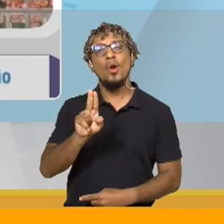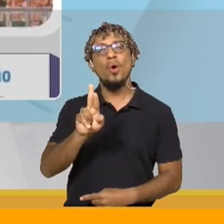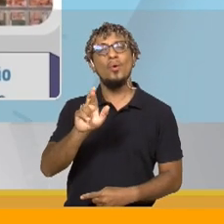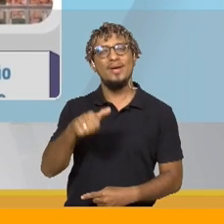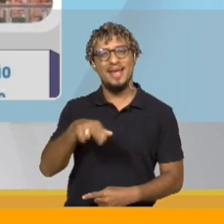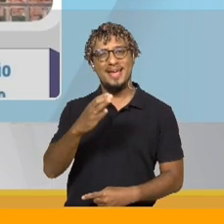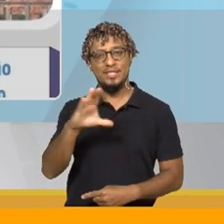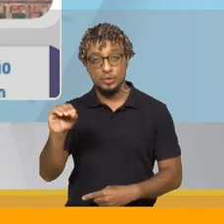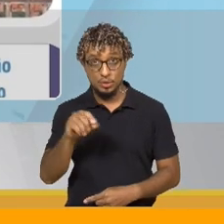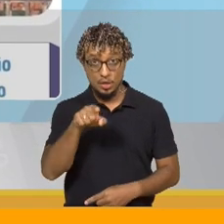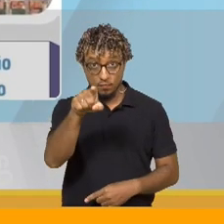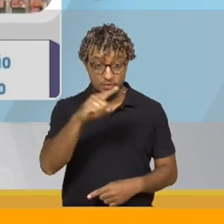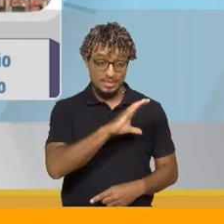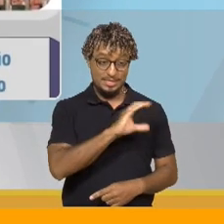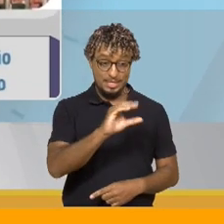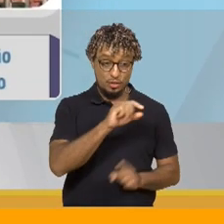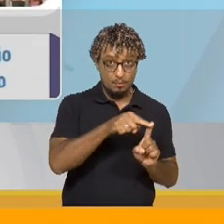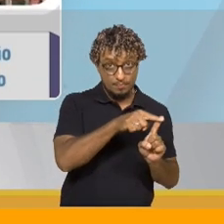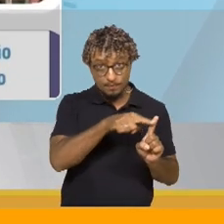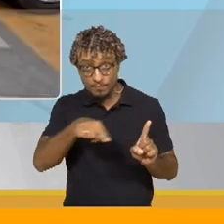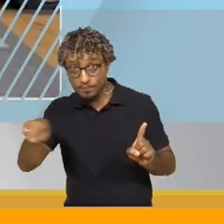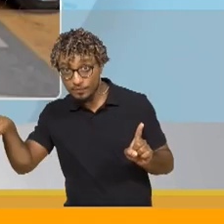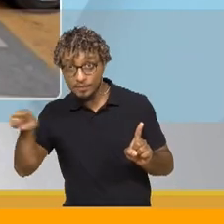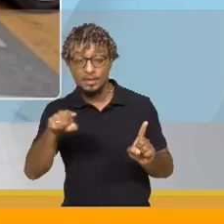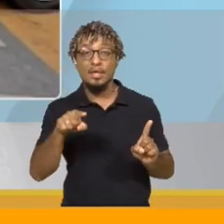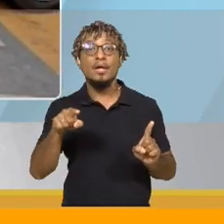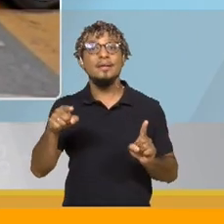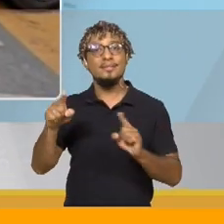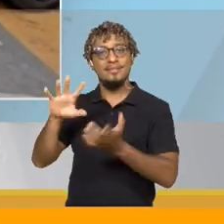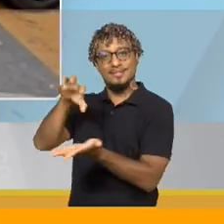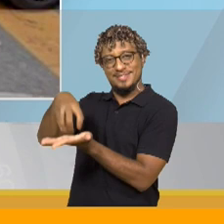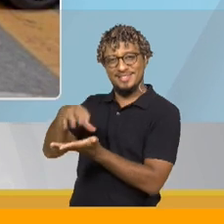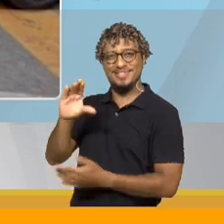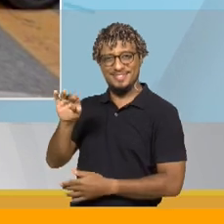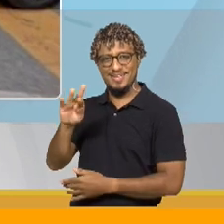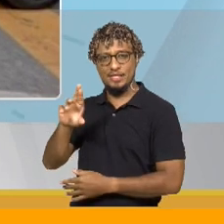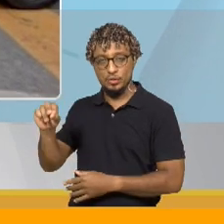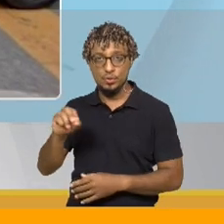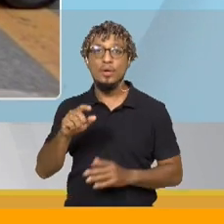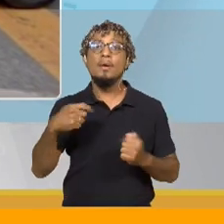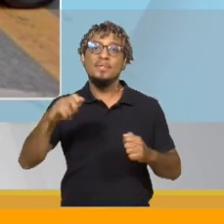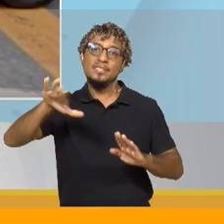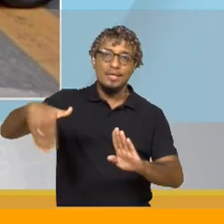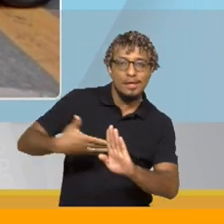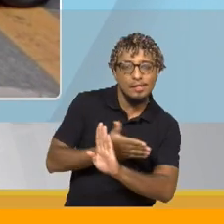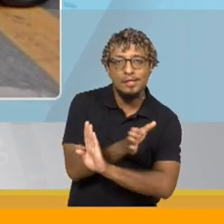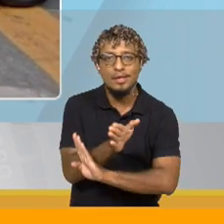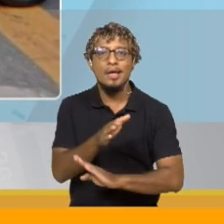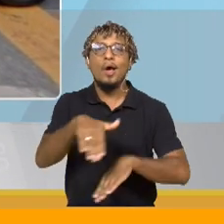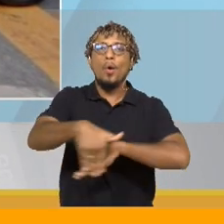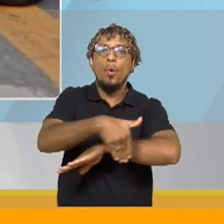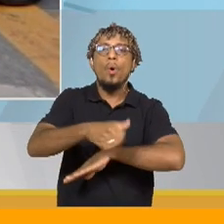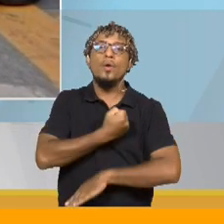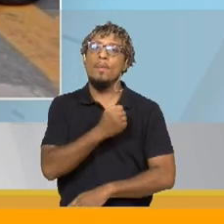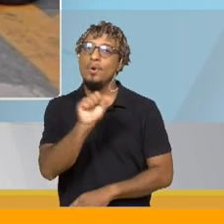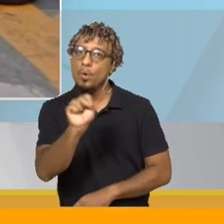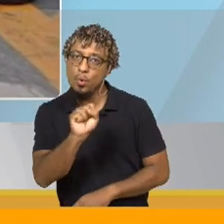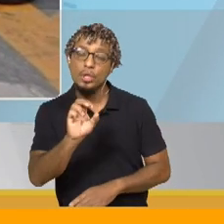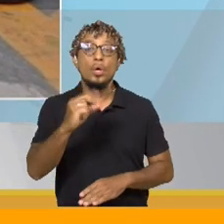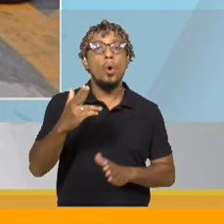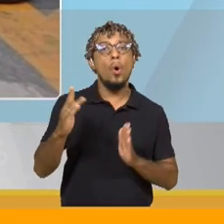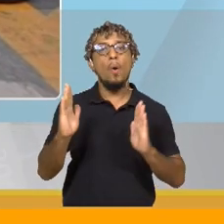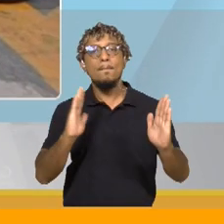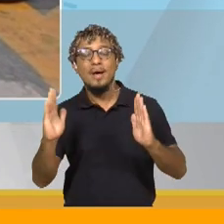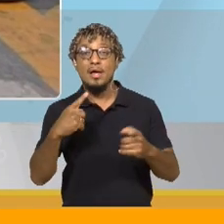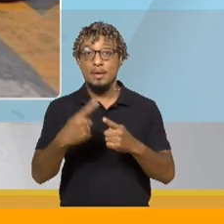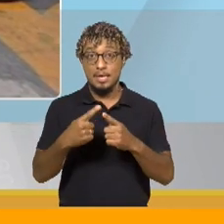Para quem vem da cidade operária, no sentido Bairro Centro, fará o acesso pela Rua 8 ou Vias Paralelas. Já quem trafegar